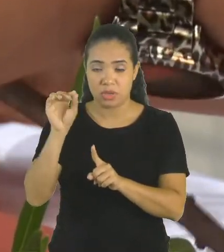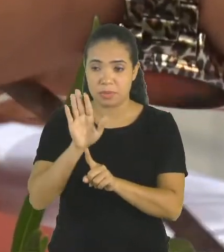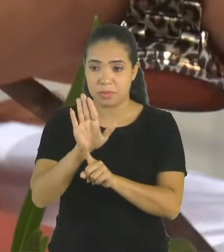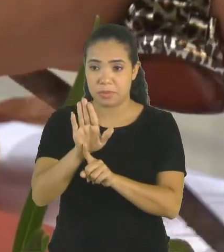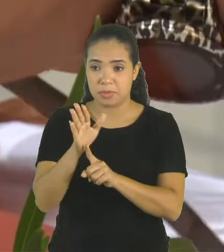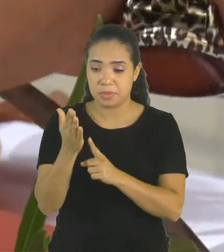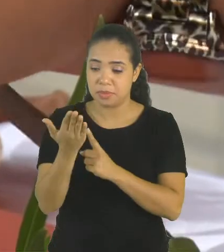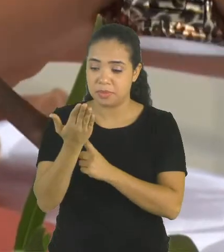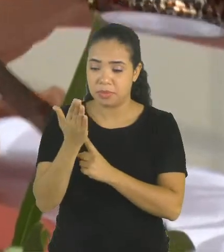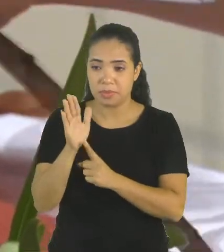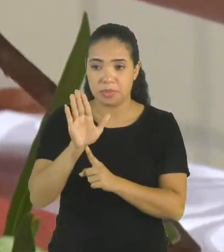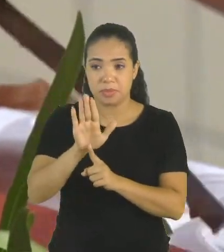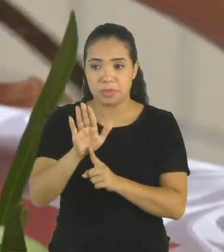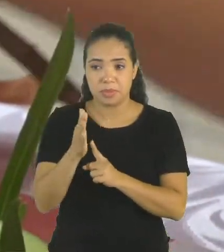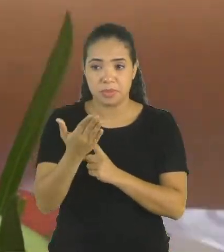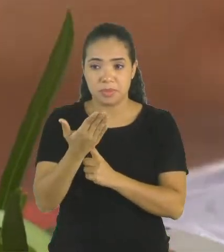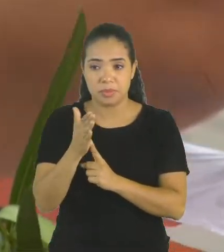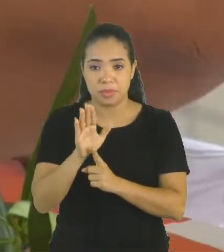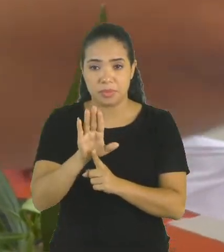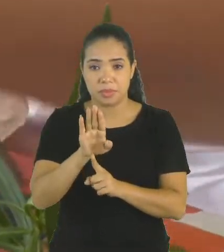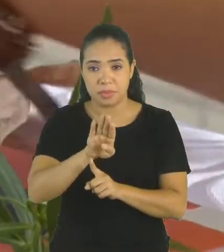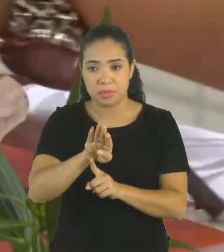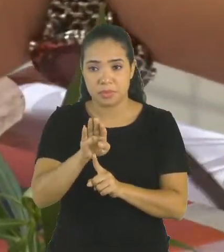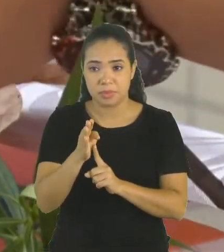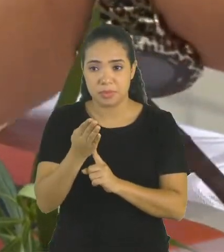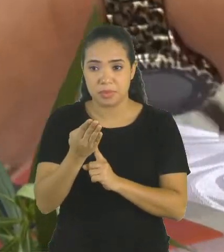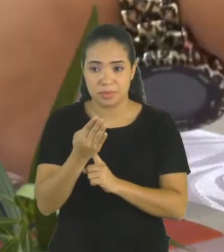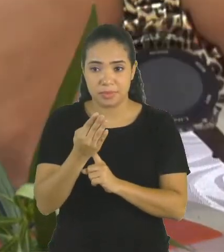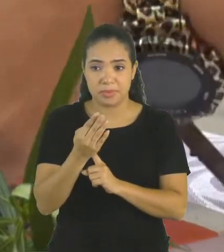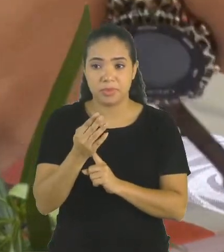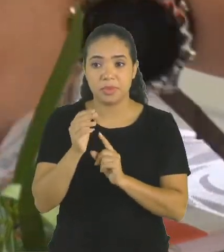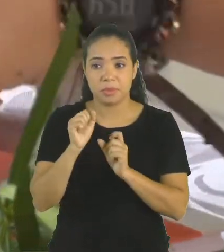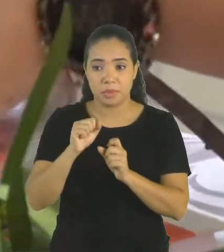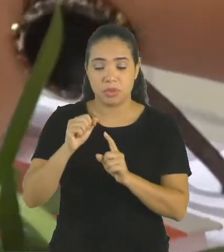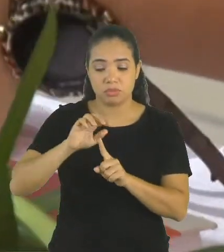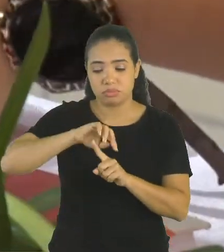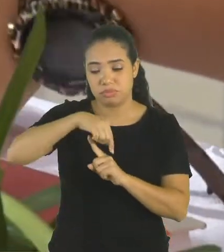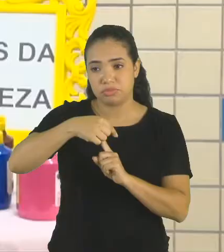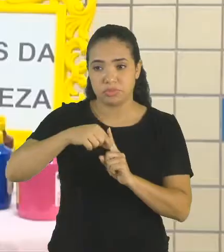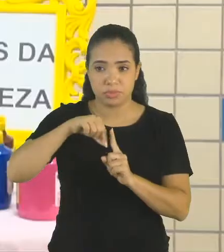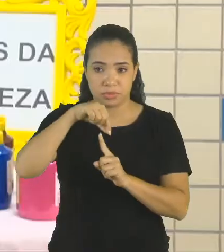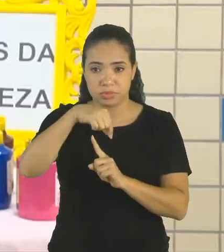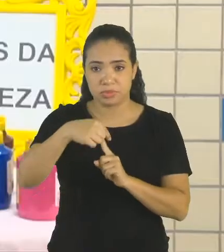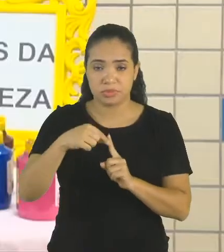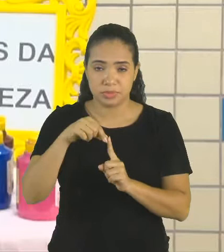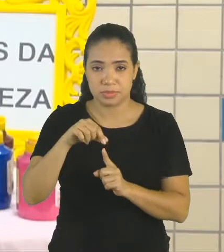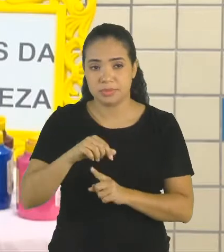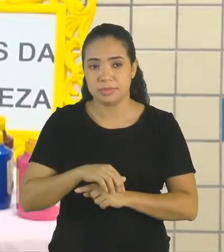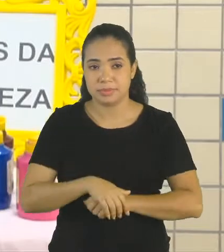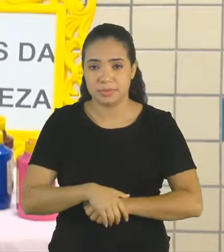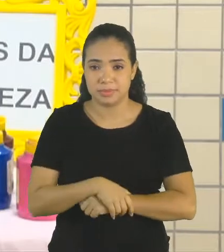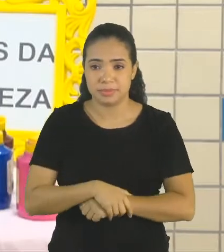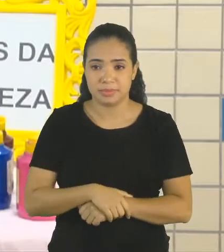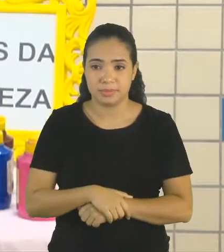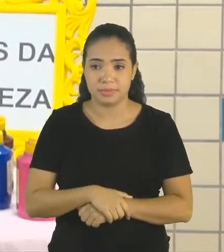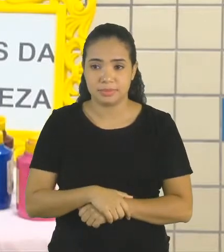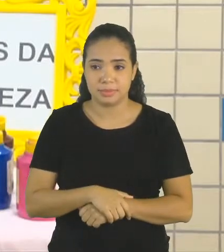e aí você vai envolvendo com a fita.